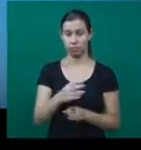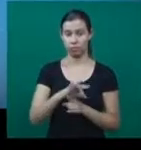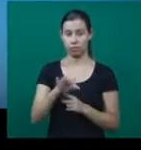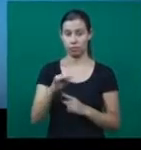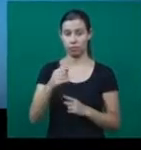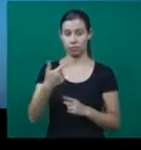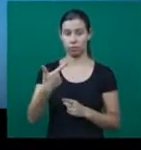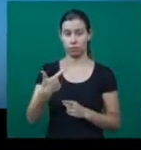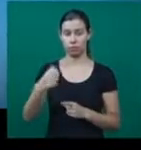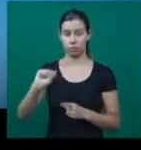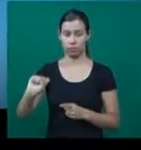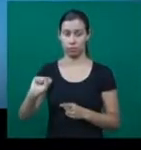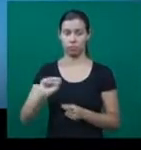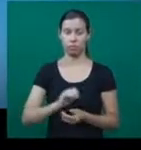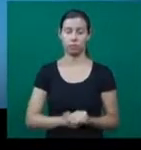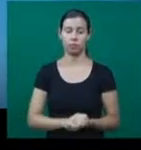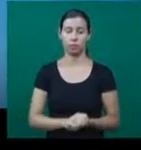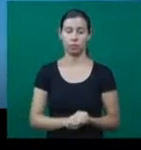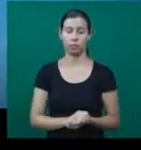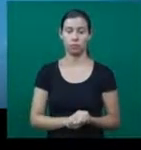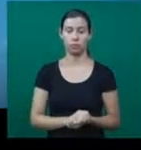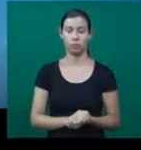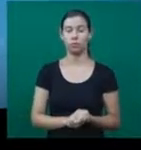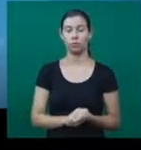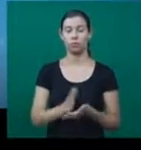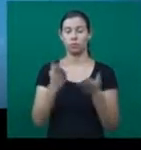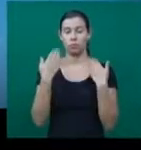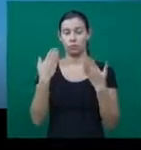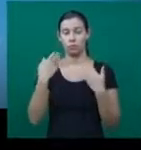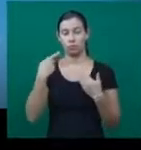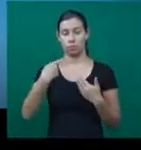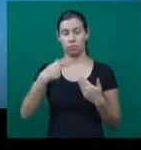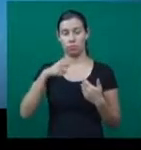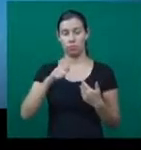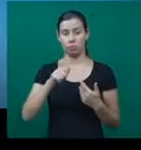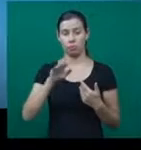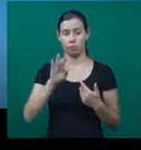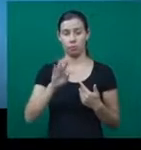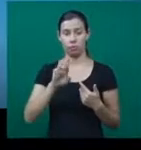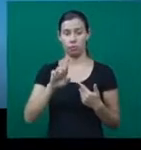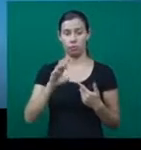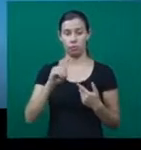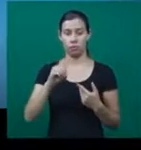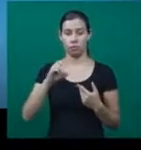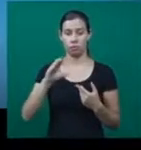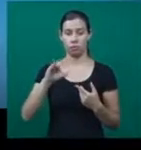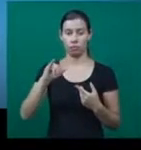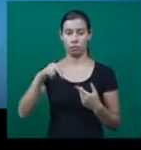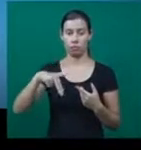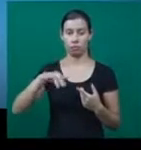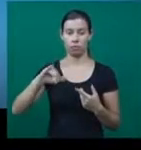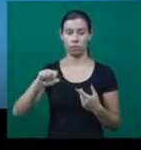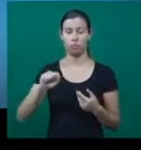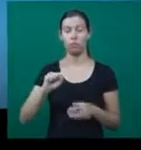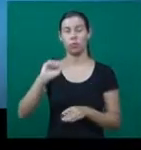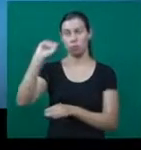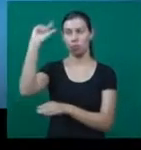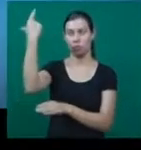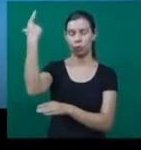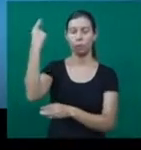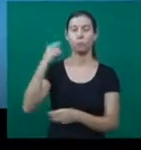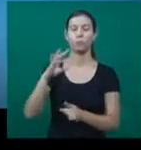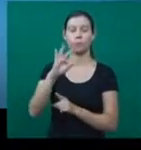28 graus. Altas temperaturas em patrocínio. Vai fazer muito calor. Sol durante quase todo o dia.